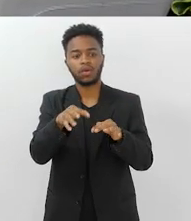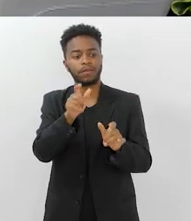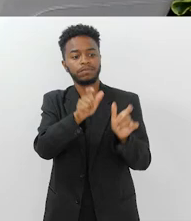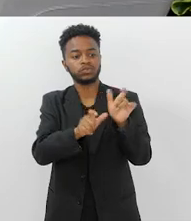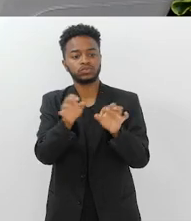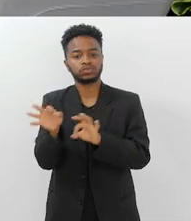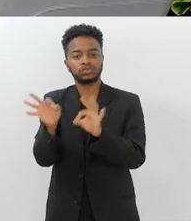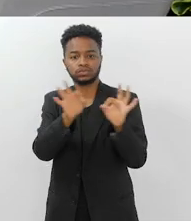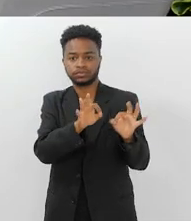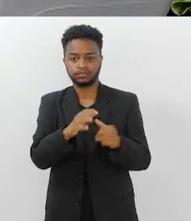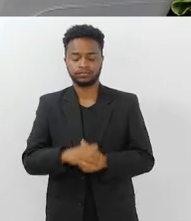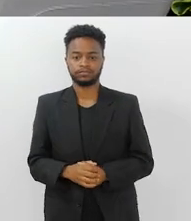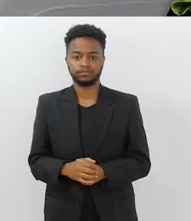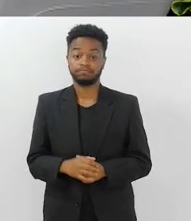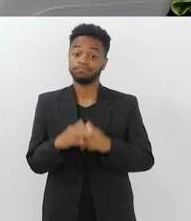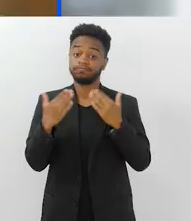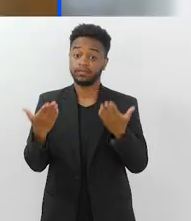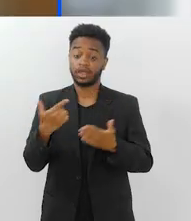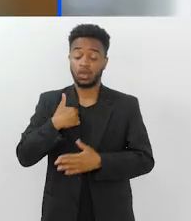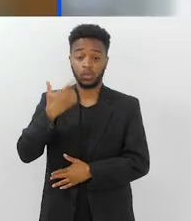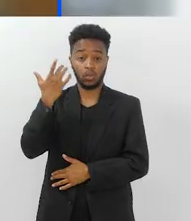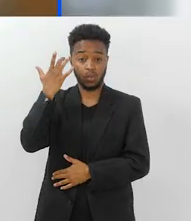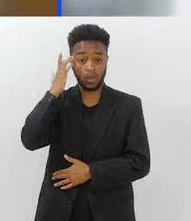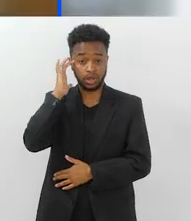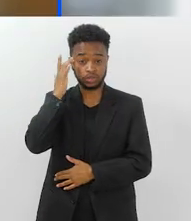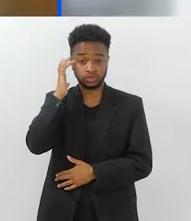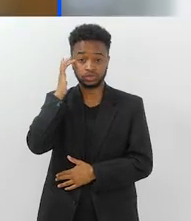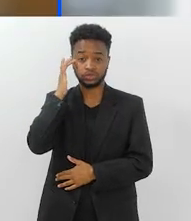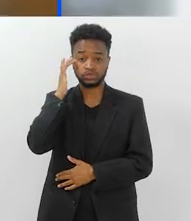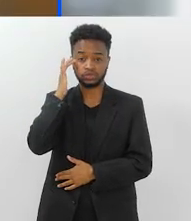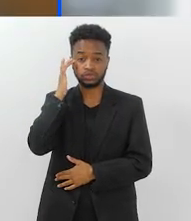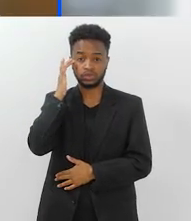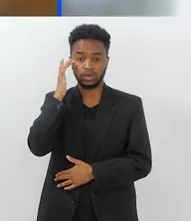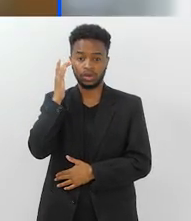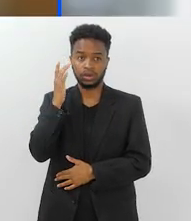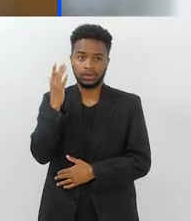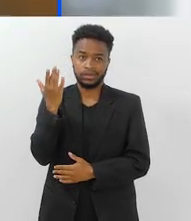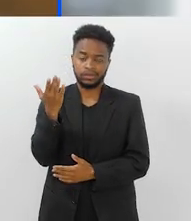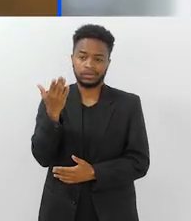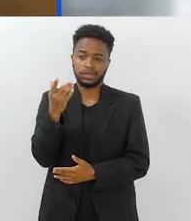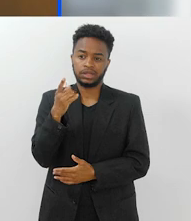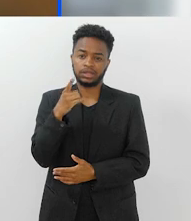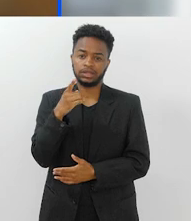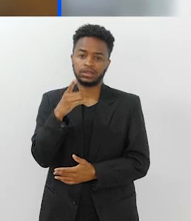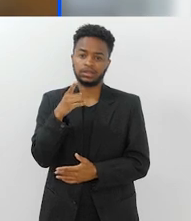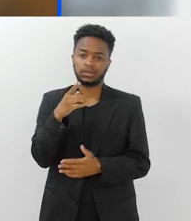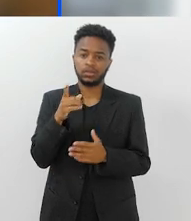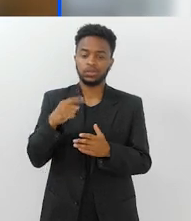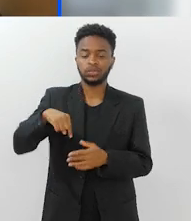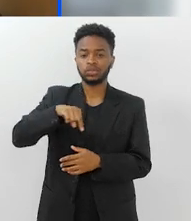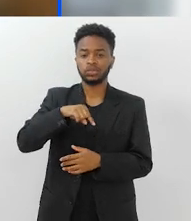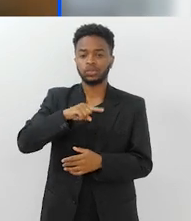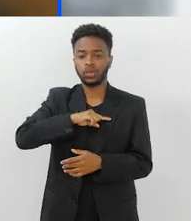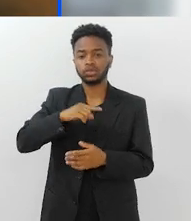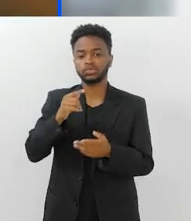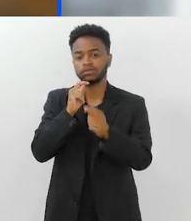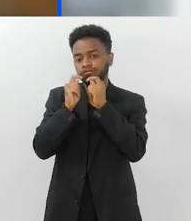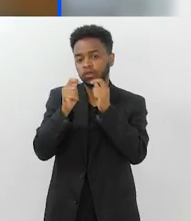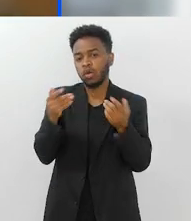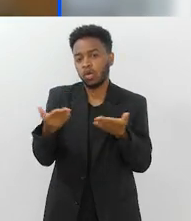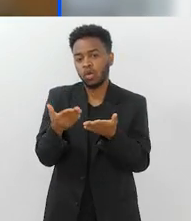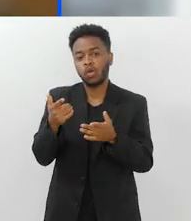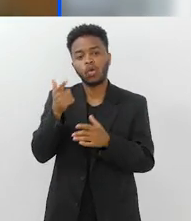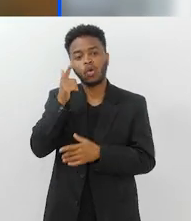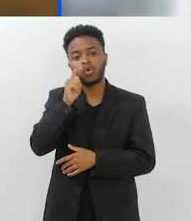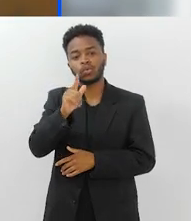para o nosso espectador? Bom, eu acho que a partir dessa entrevista a gente possa começar